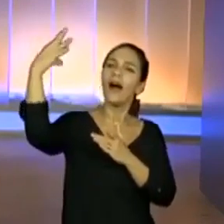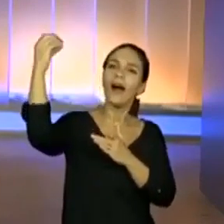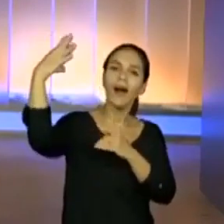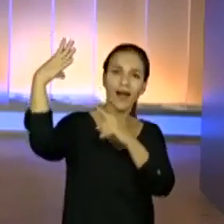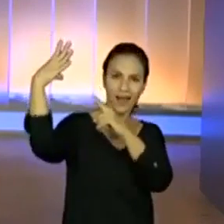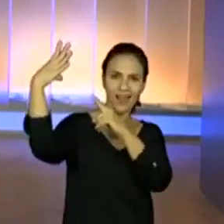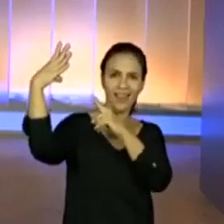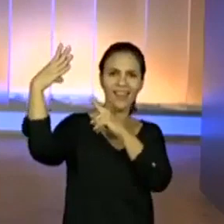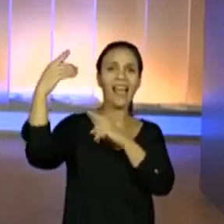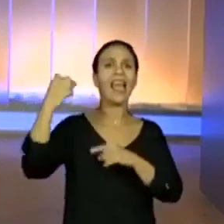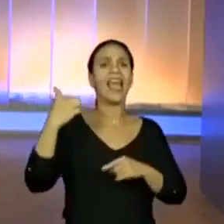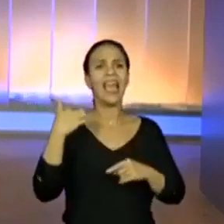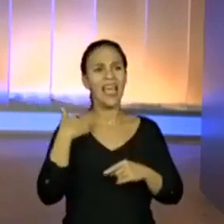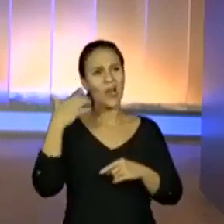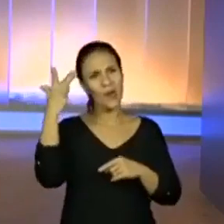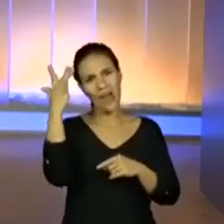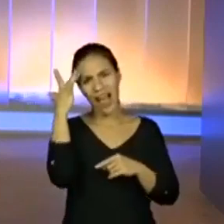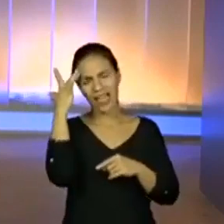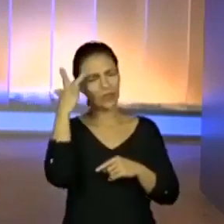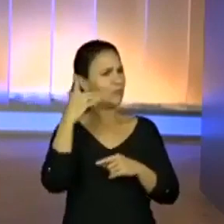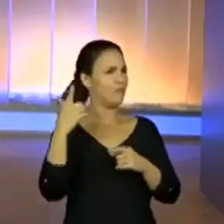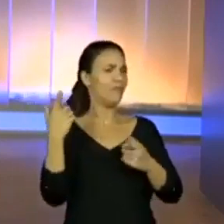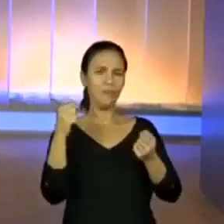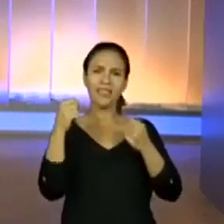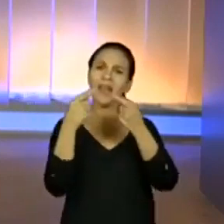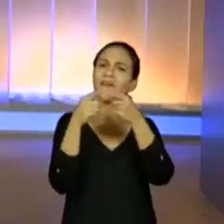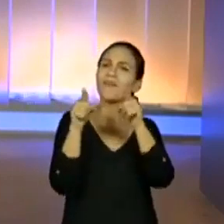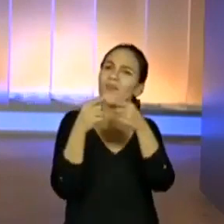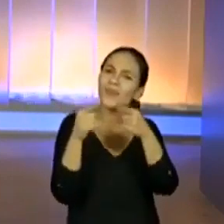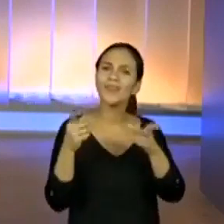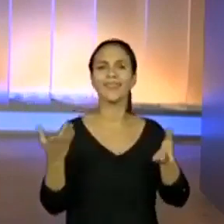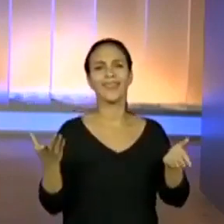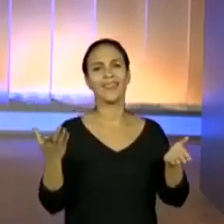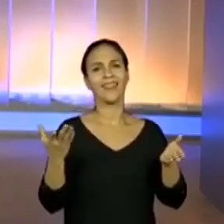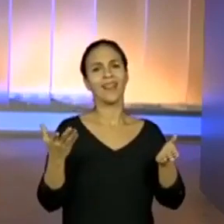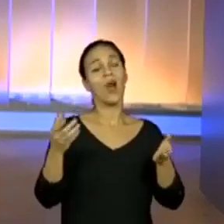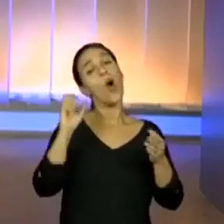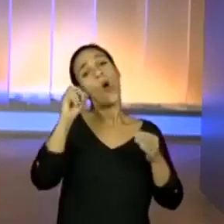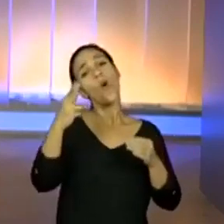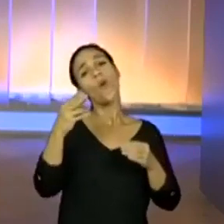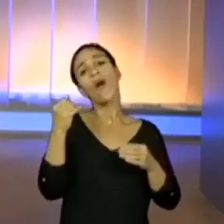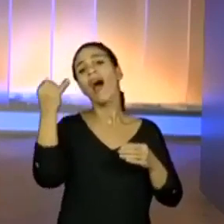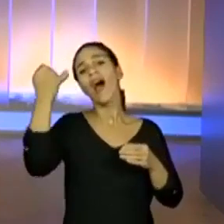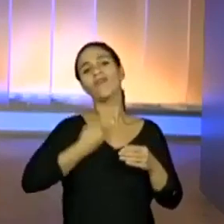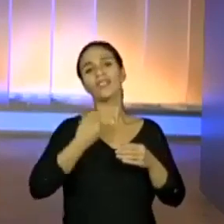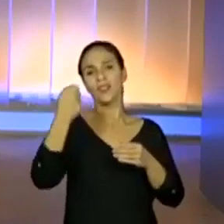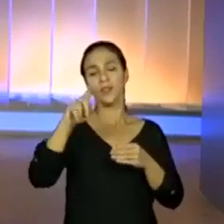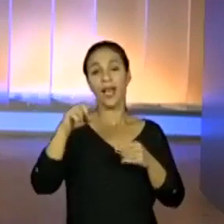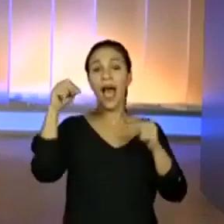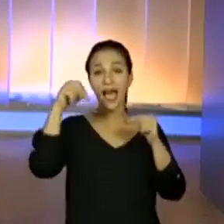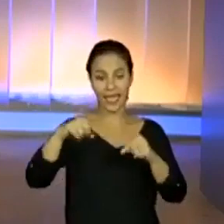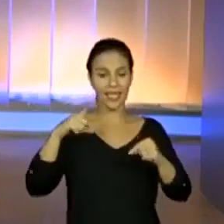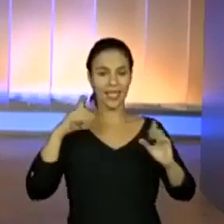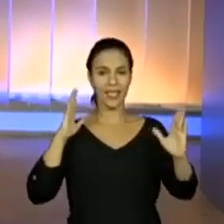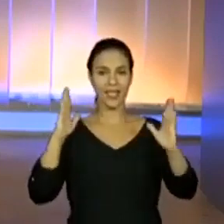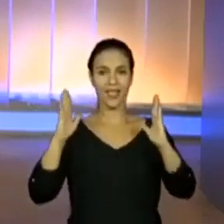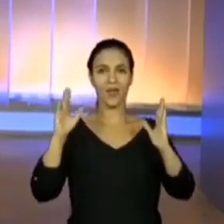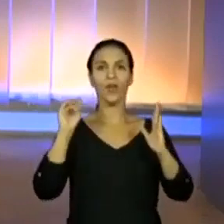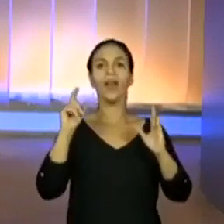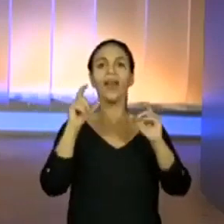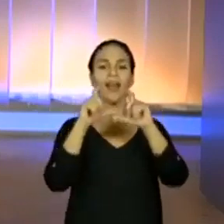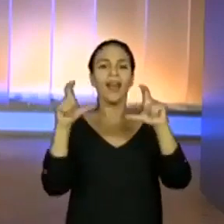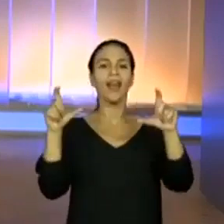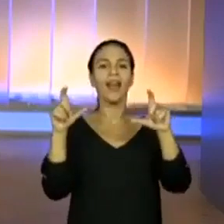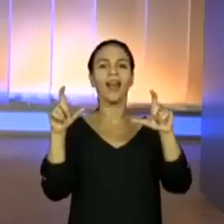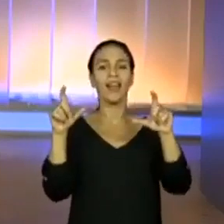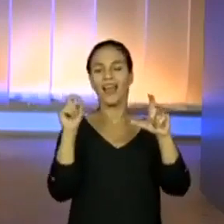meu Deus, um atentado. Tinha que colocar música, ou na verdade não tinha que ter sinal. Aqui não, aqui tem um sinal que é de um outro